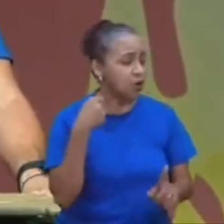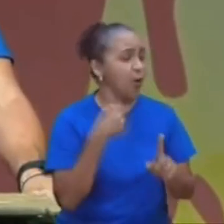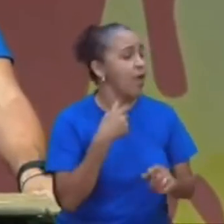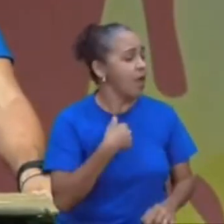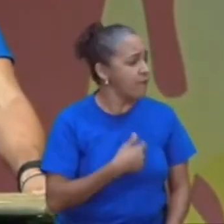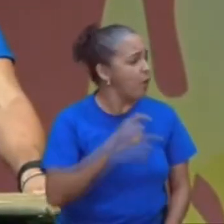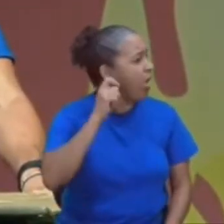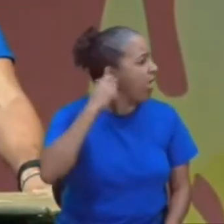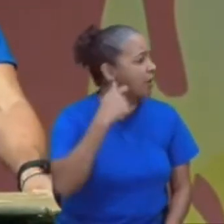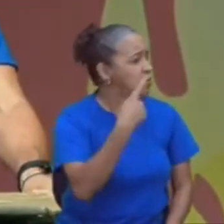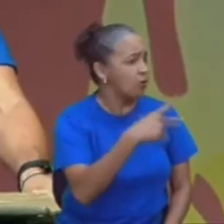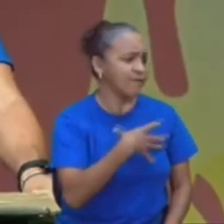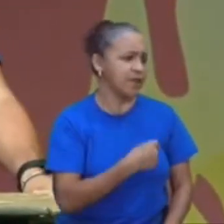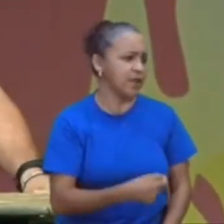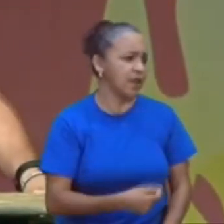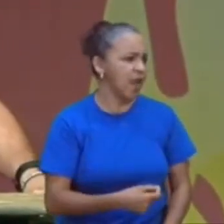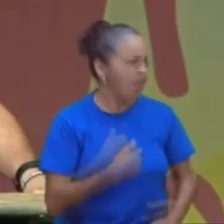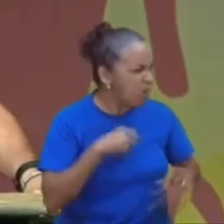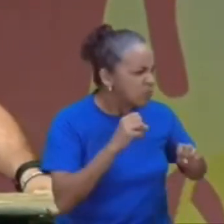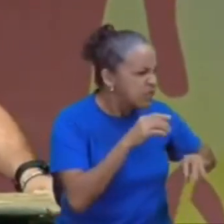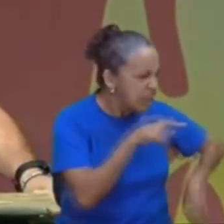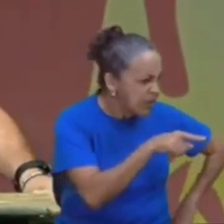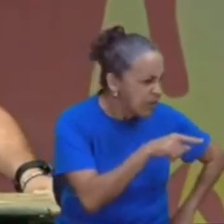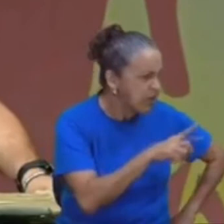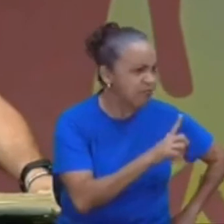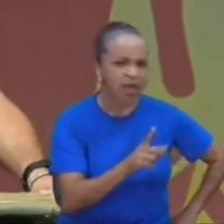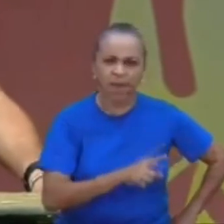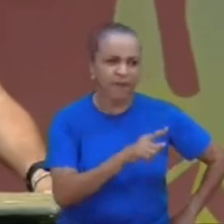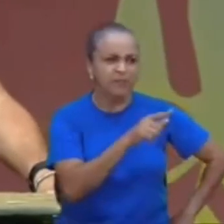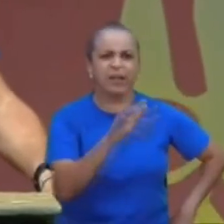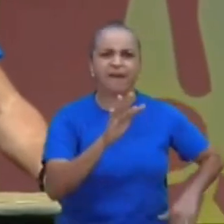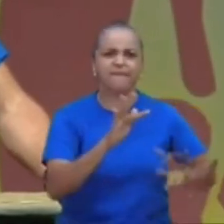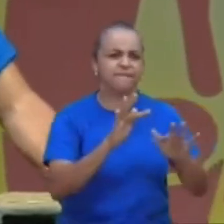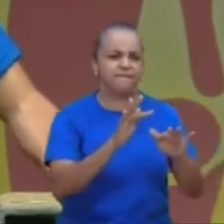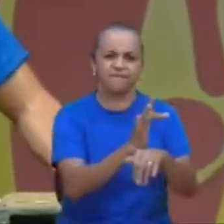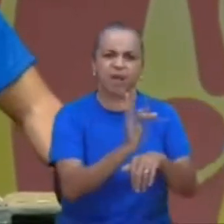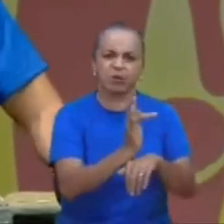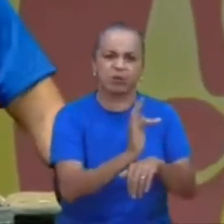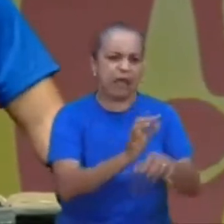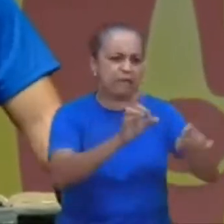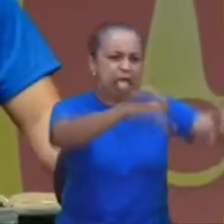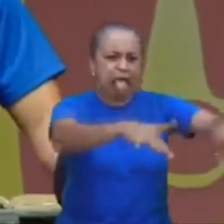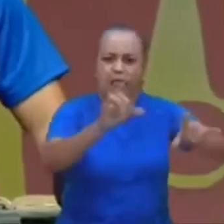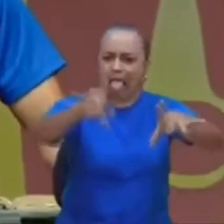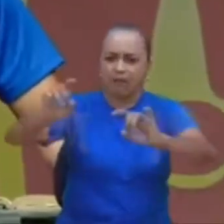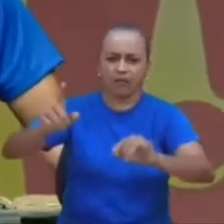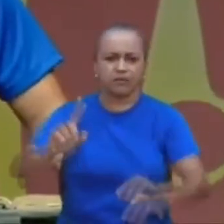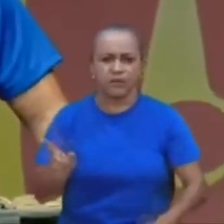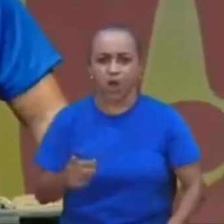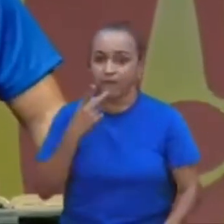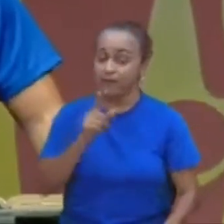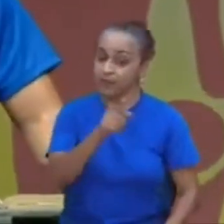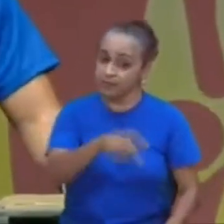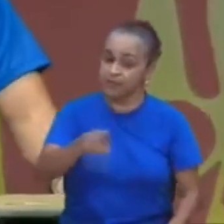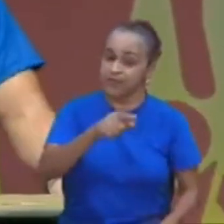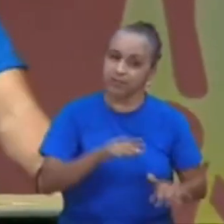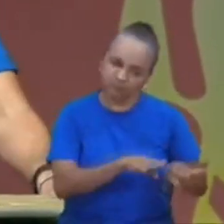que é isso, eu nunca, eu já ensinei isso para vocês, para você largar a faculdade, isso tudo, eu mando vocês fazerem, tudo igual,